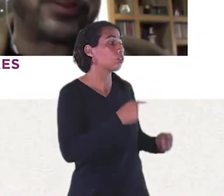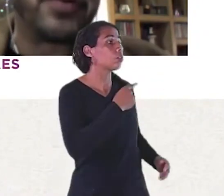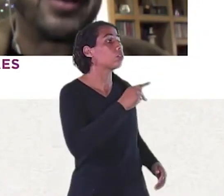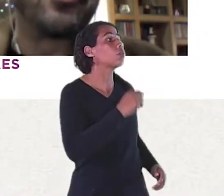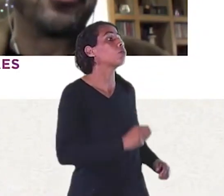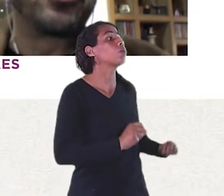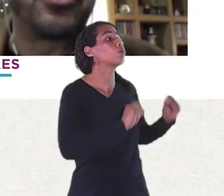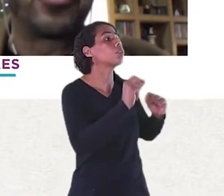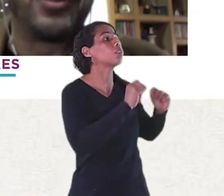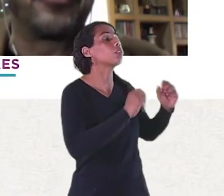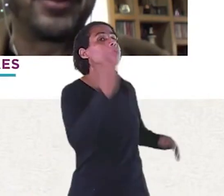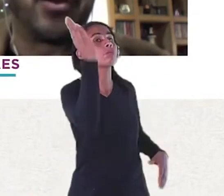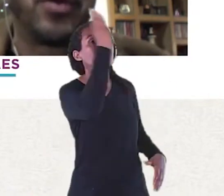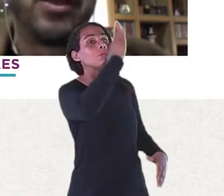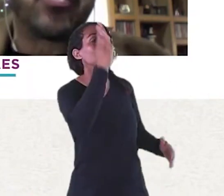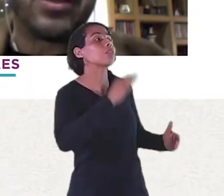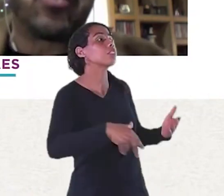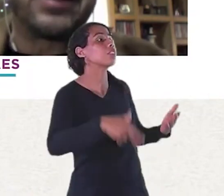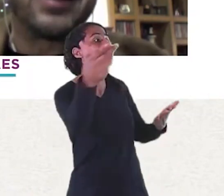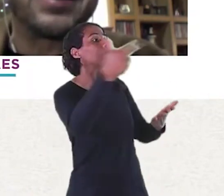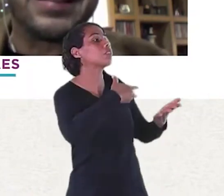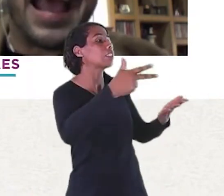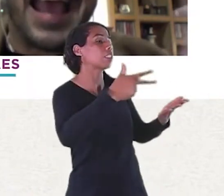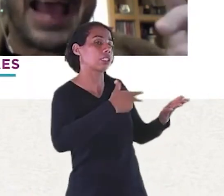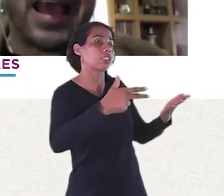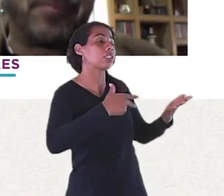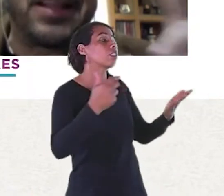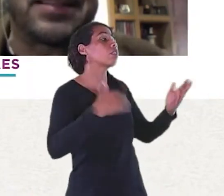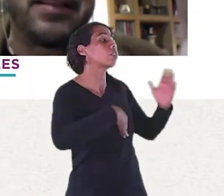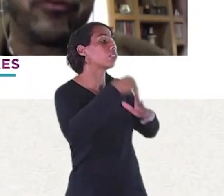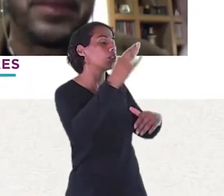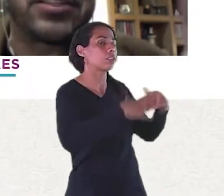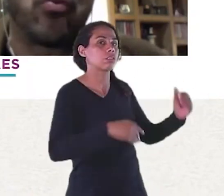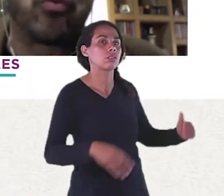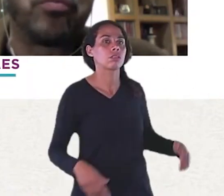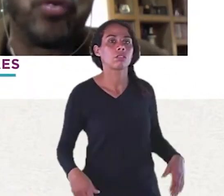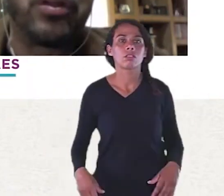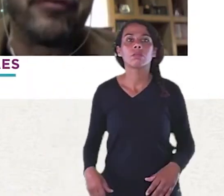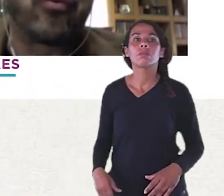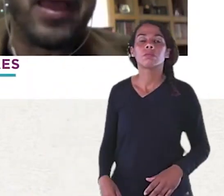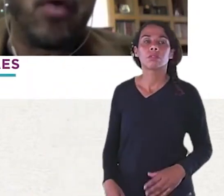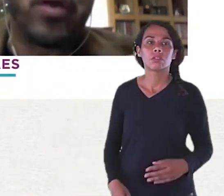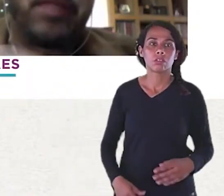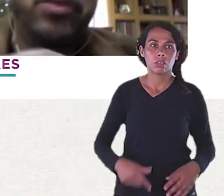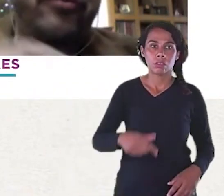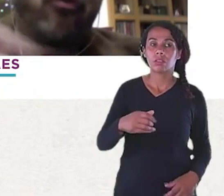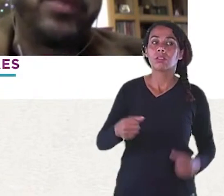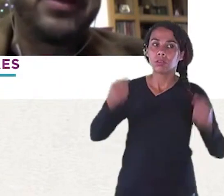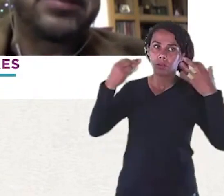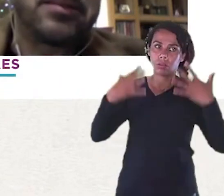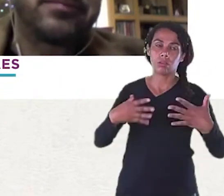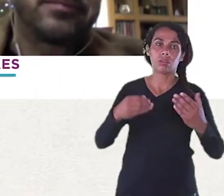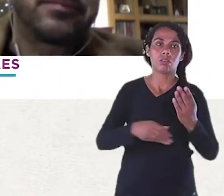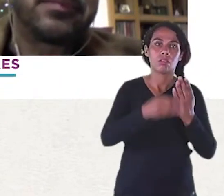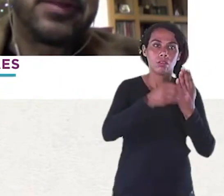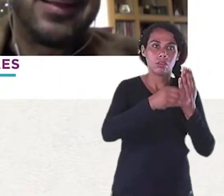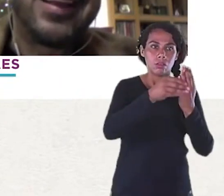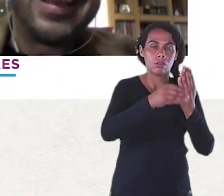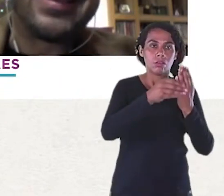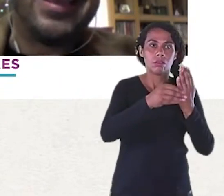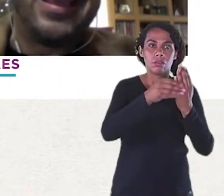Vou voltar No segundo livro Então O que acontece A capa desse livro Nesse segundo Meu livro É um caminho De formigas